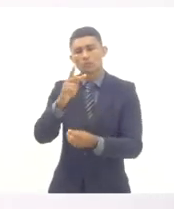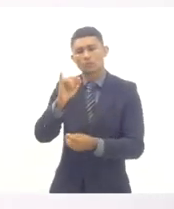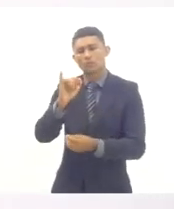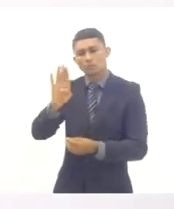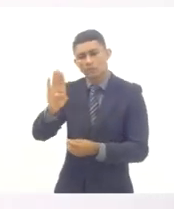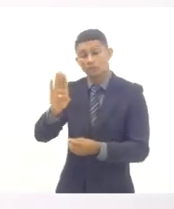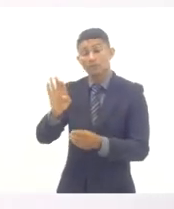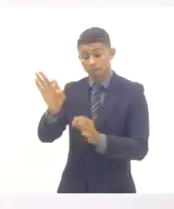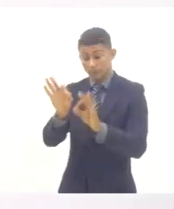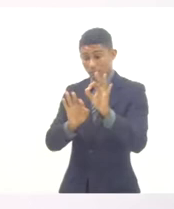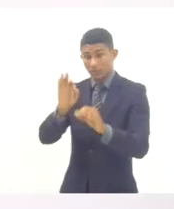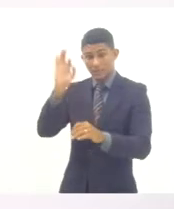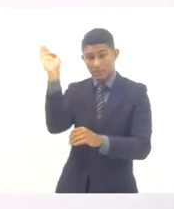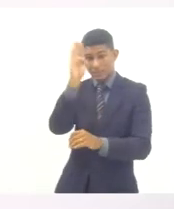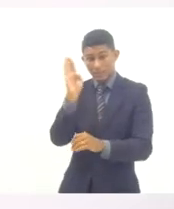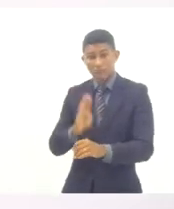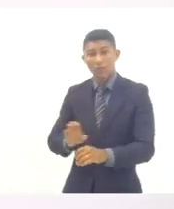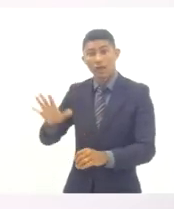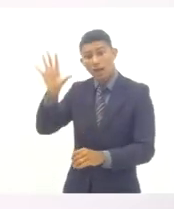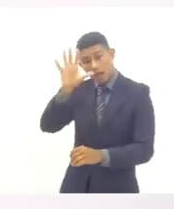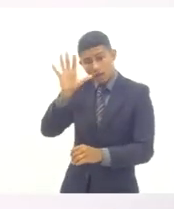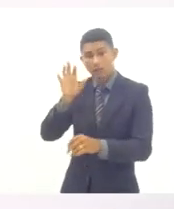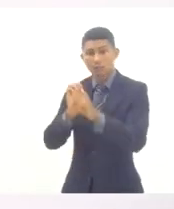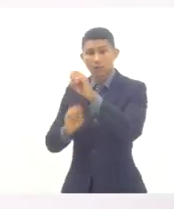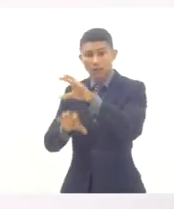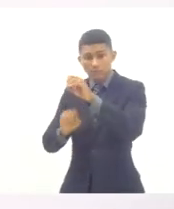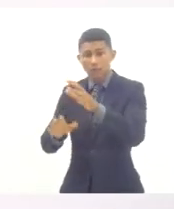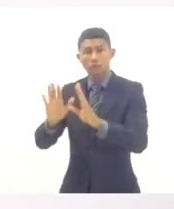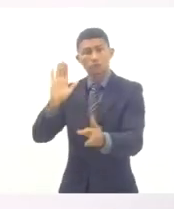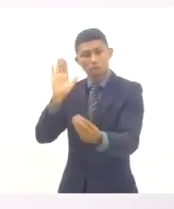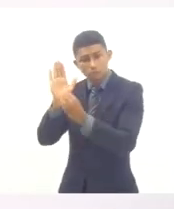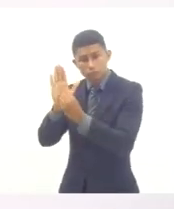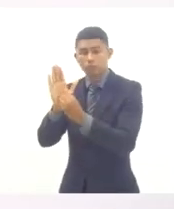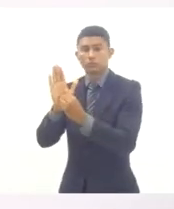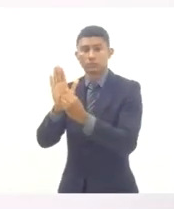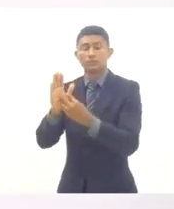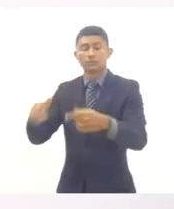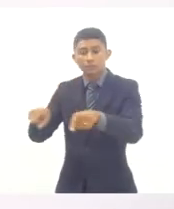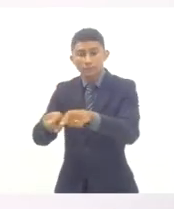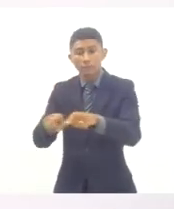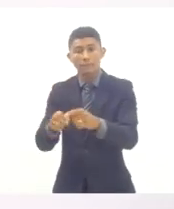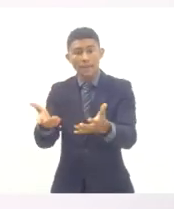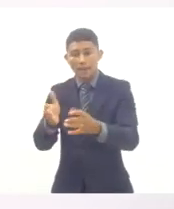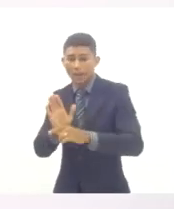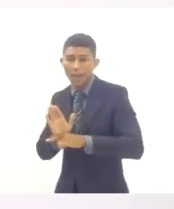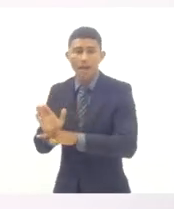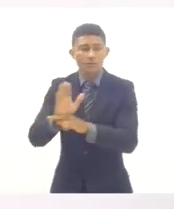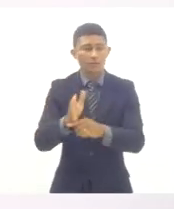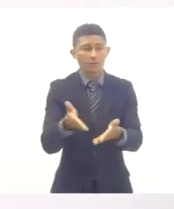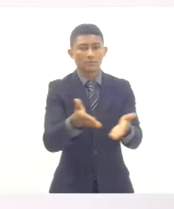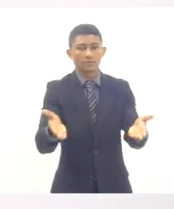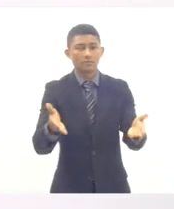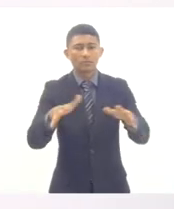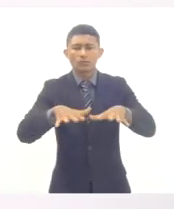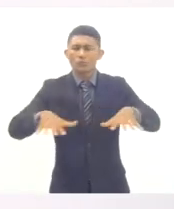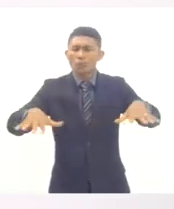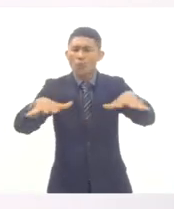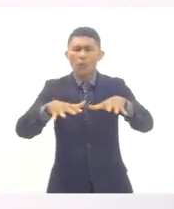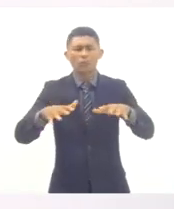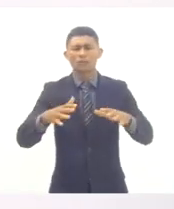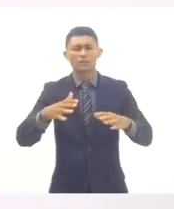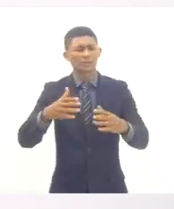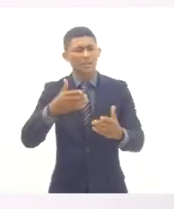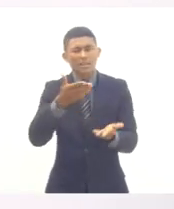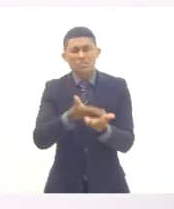e como a gente precisa, de fato, furar essa barreira para garantir o acesso à educação de qualidade para todas, todos e todos no nosso